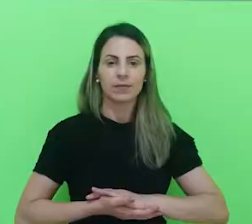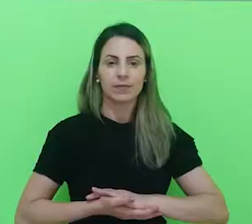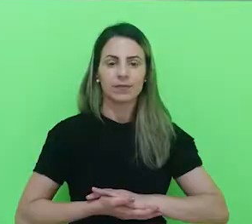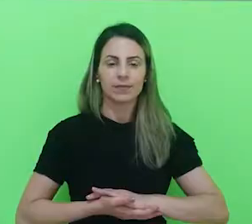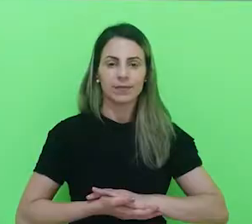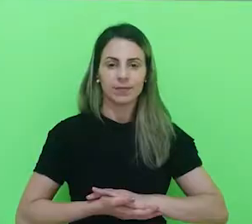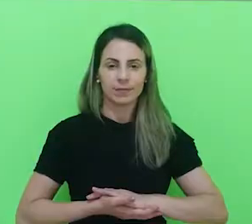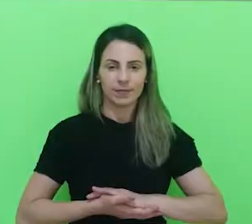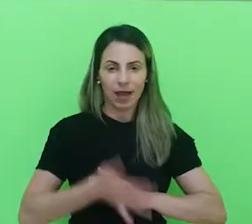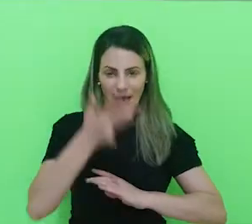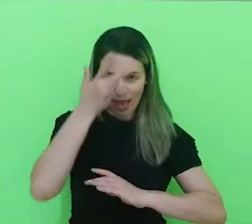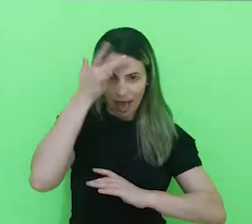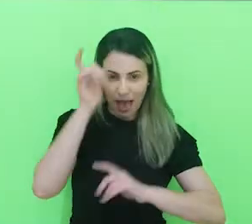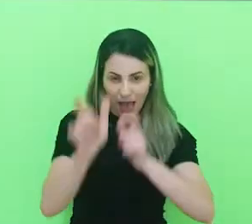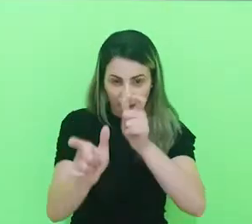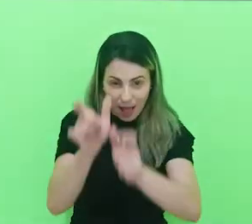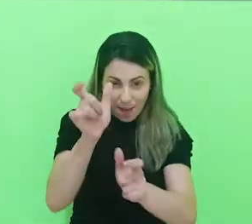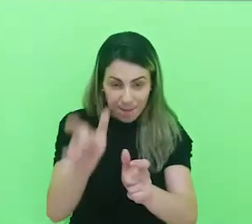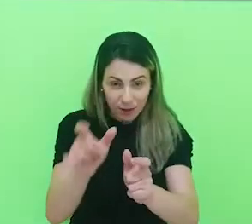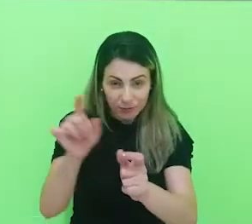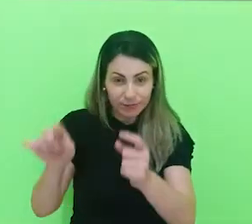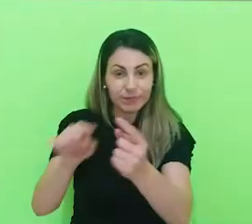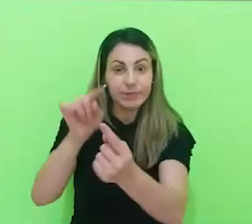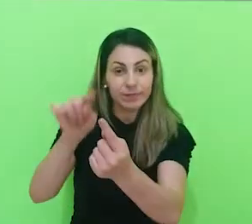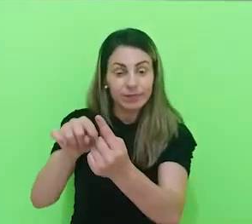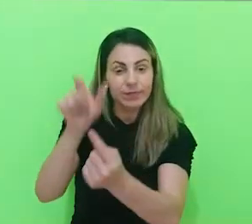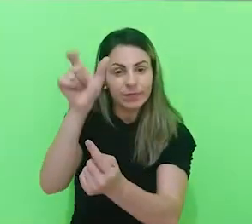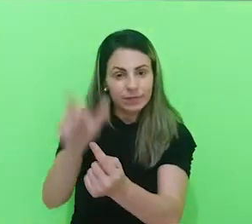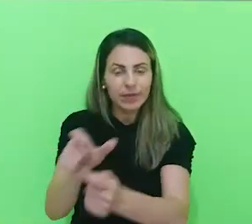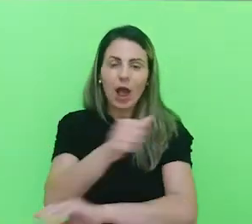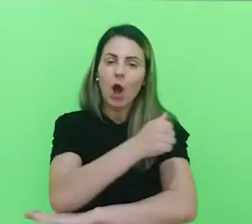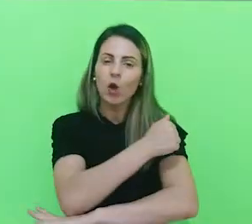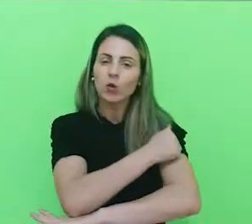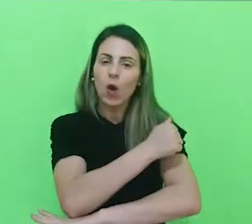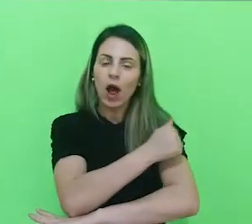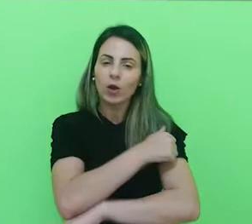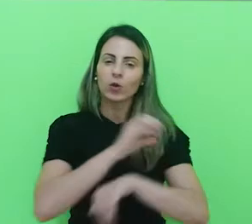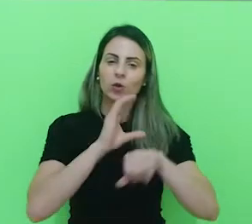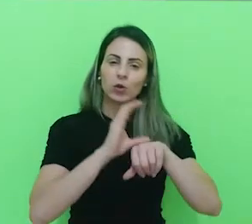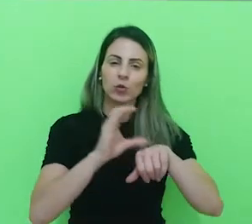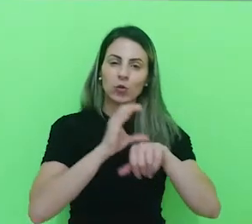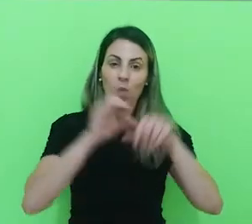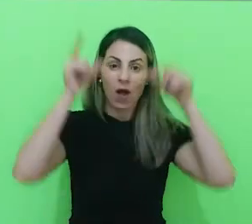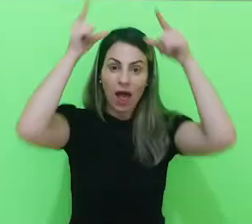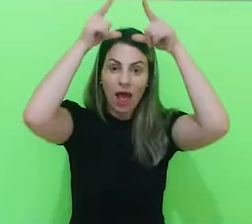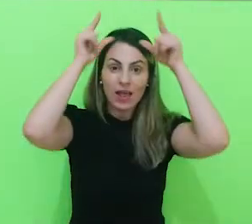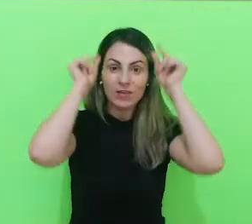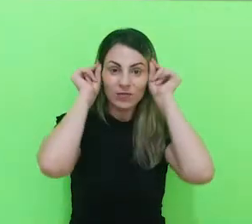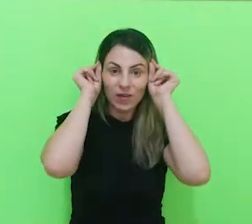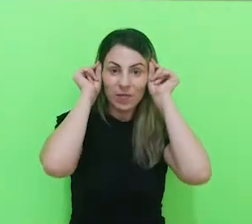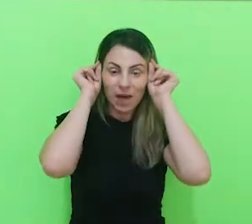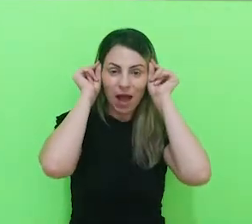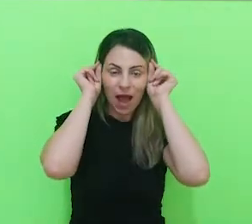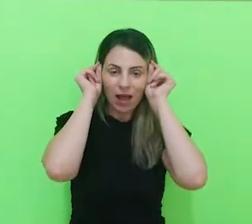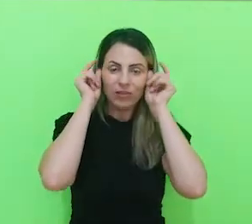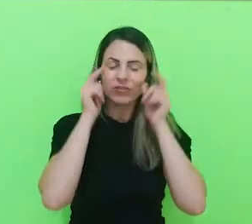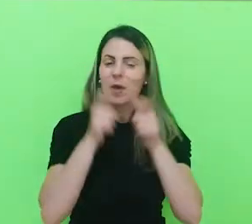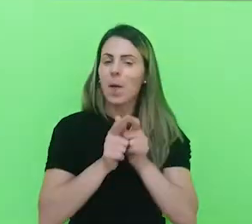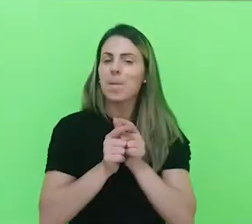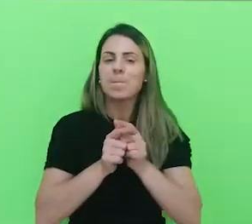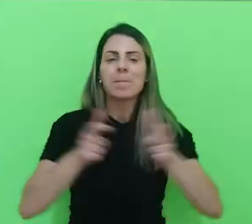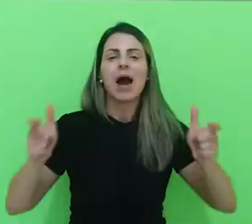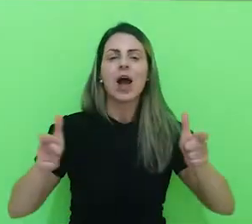O público-alvo dos alunos do curso de enfermagem, na maioria,